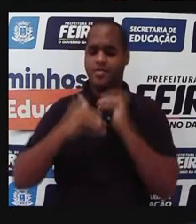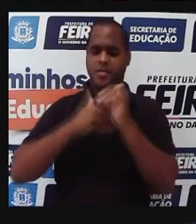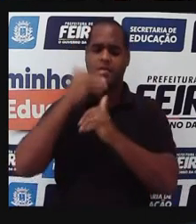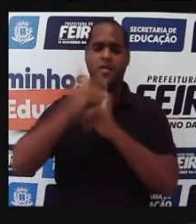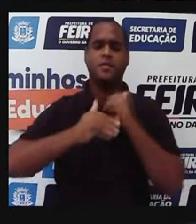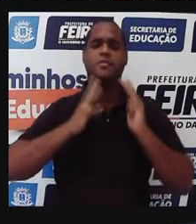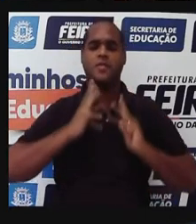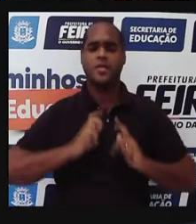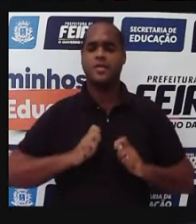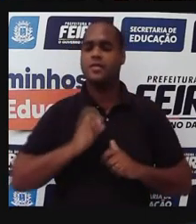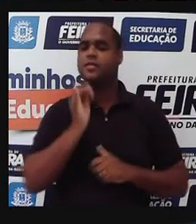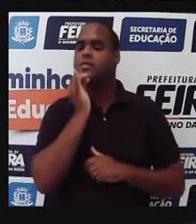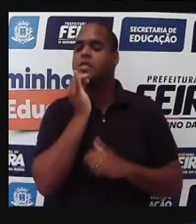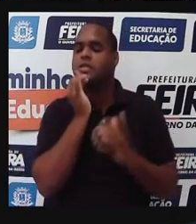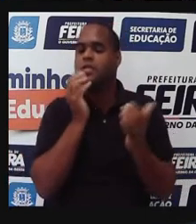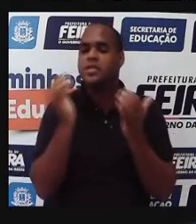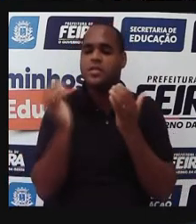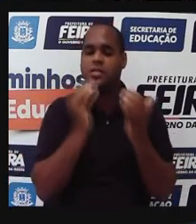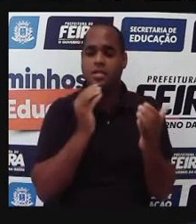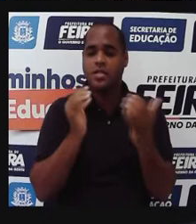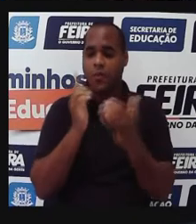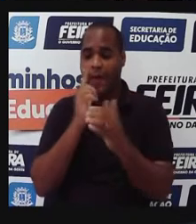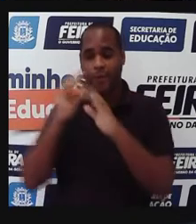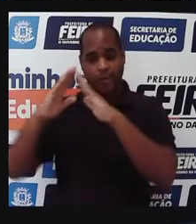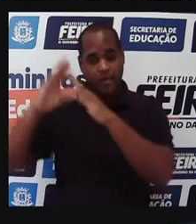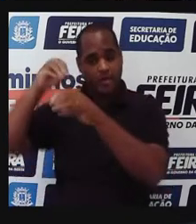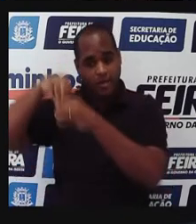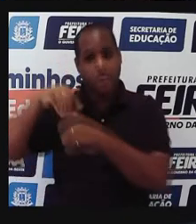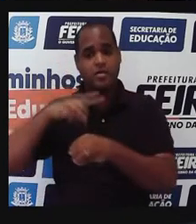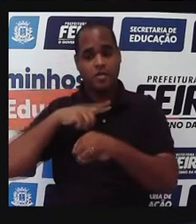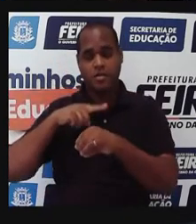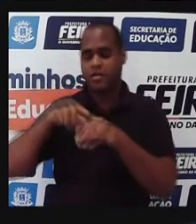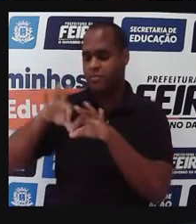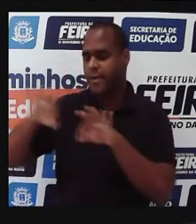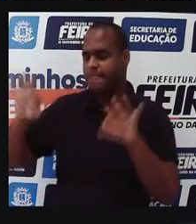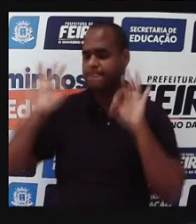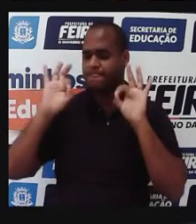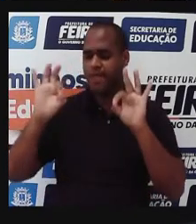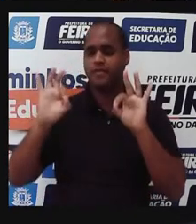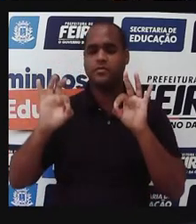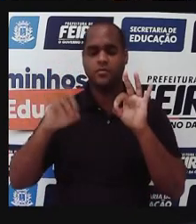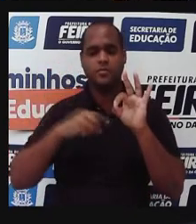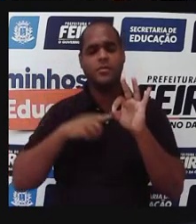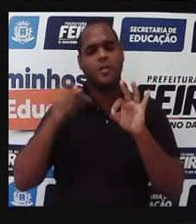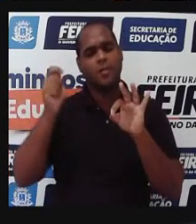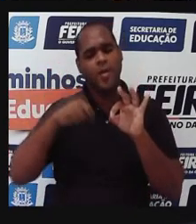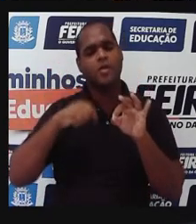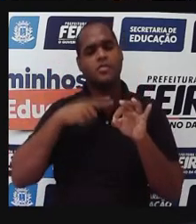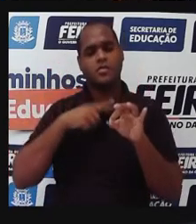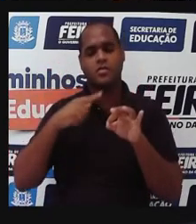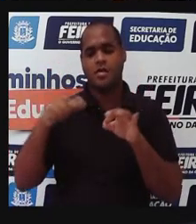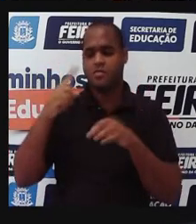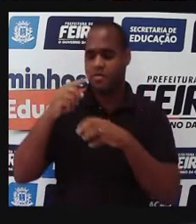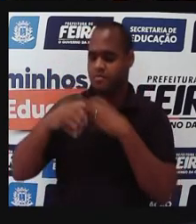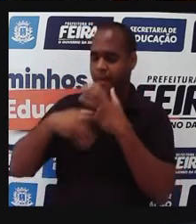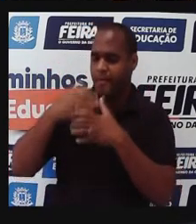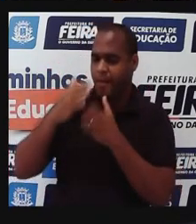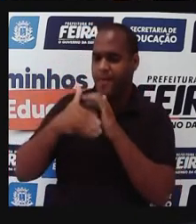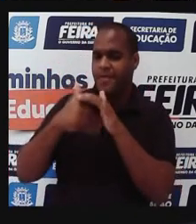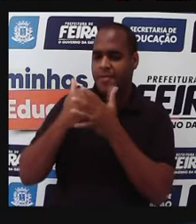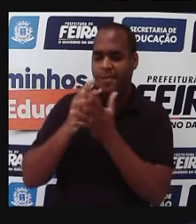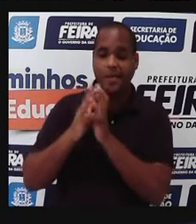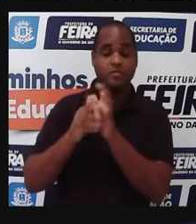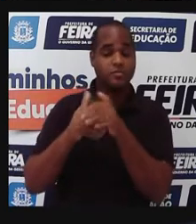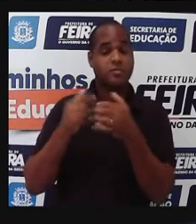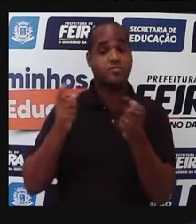de higiene, como, por exemplo, a pessoa ter água em casa, encanada, de qualidade, para que essas mãos sejam lavadas, para que as